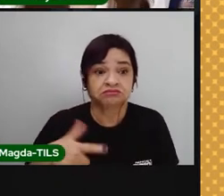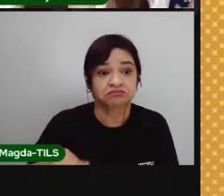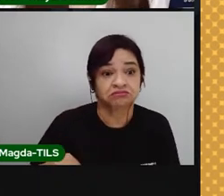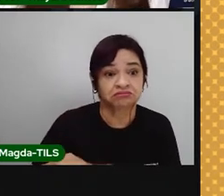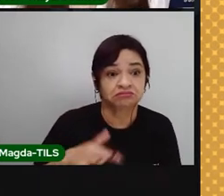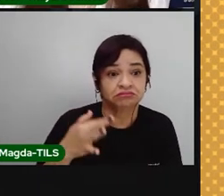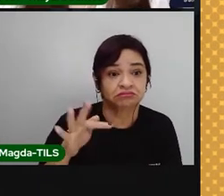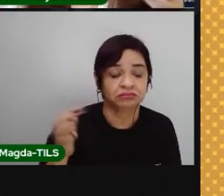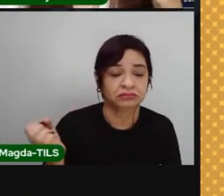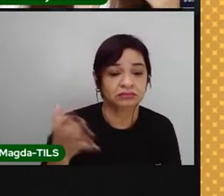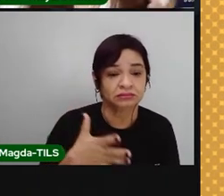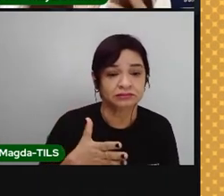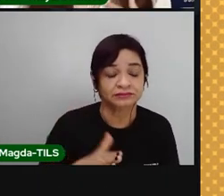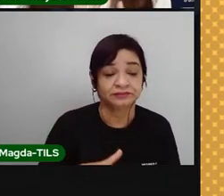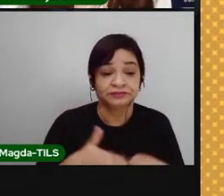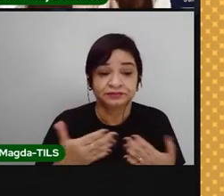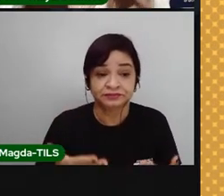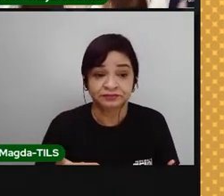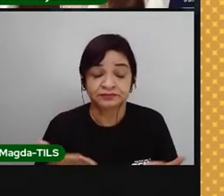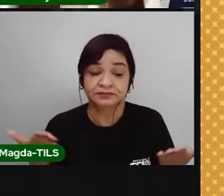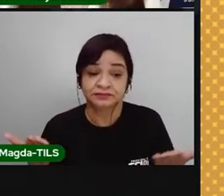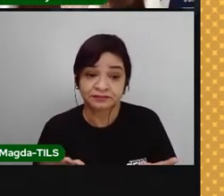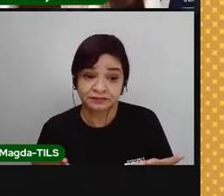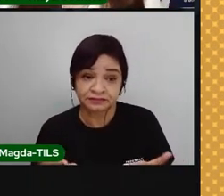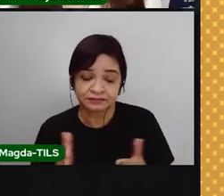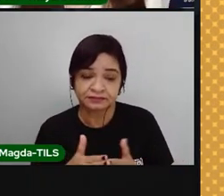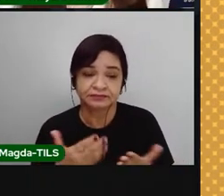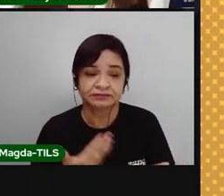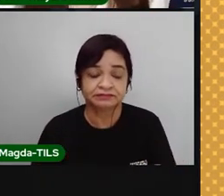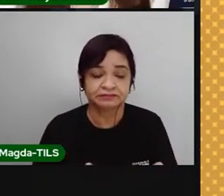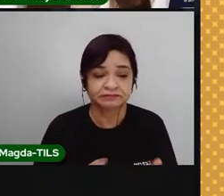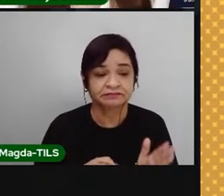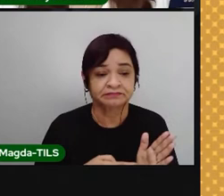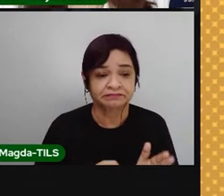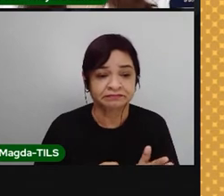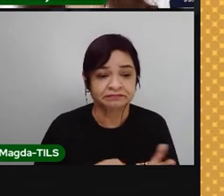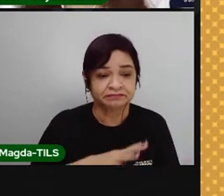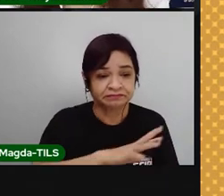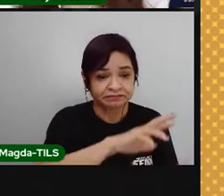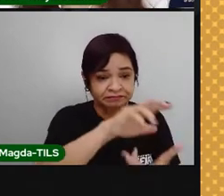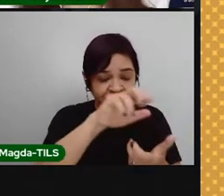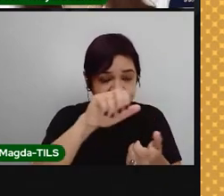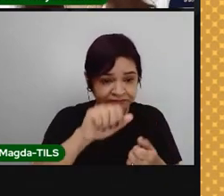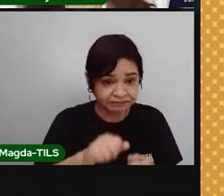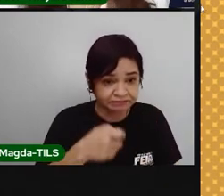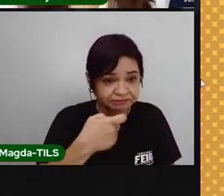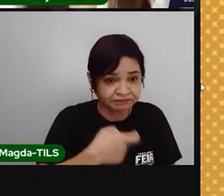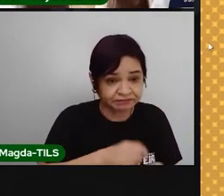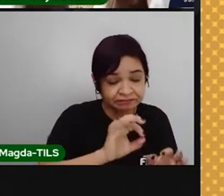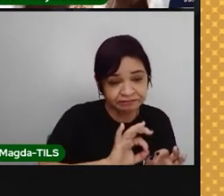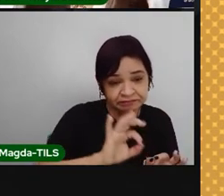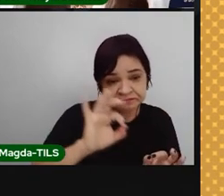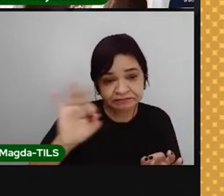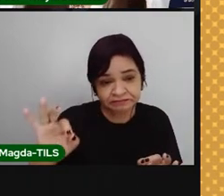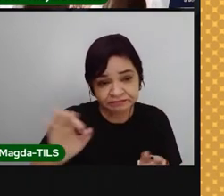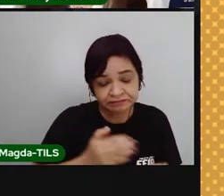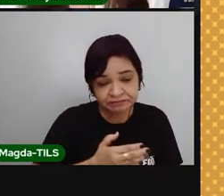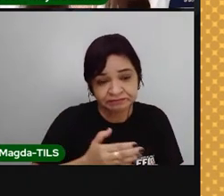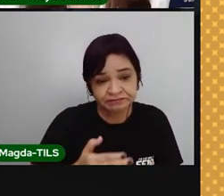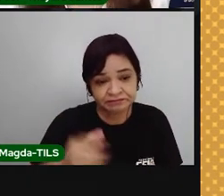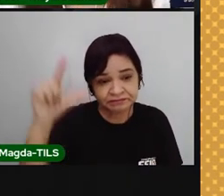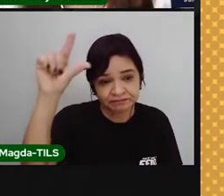nova. Mas, os estudos que existem apontam esses indícios de que a lua teria se originar a partir de um